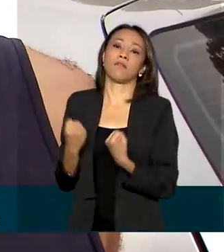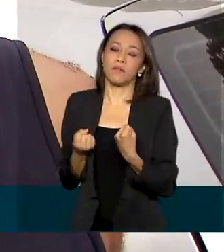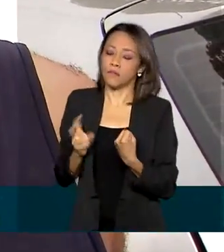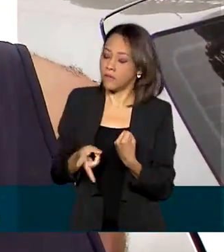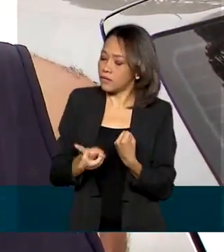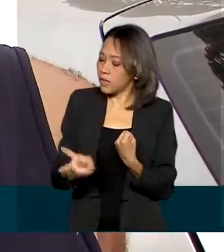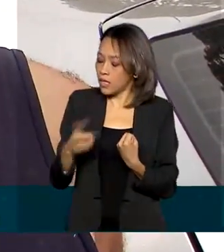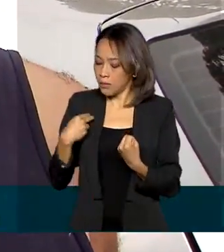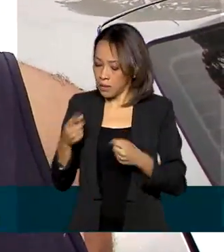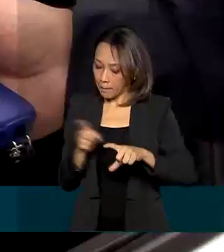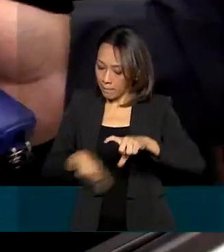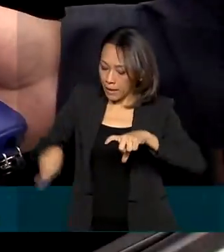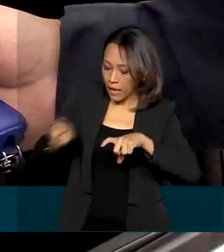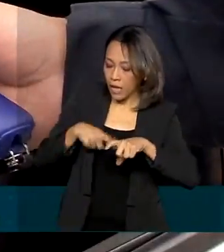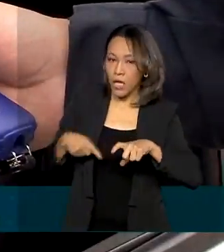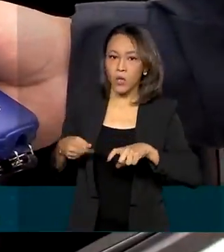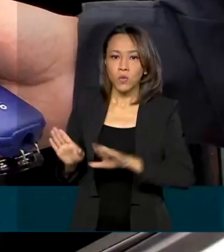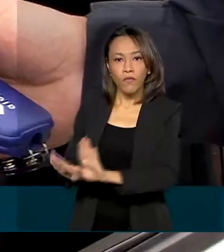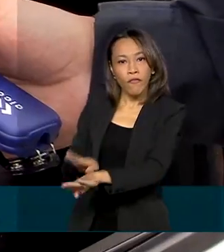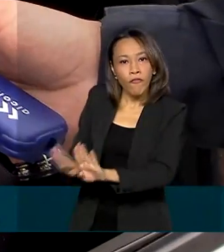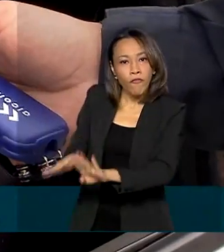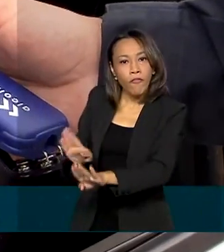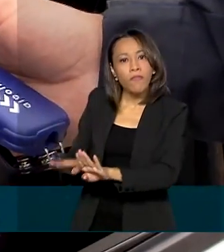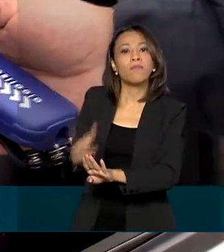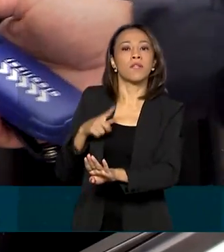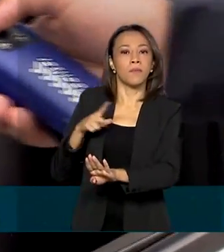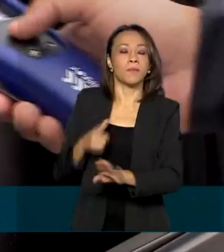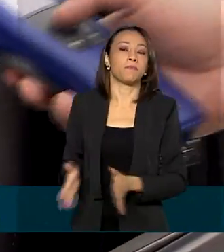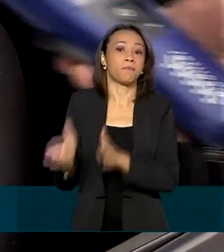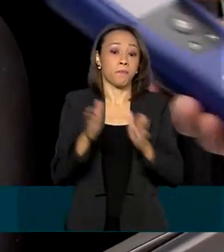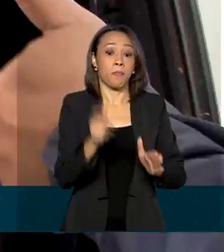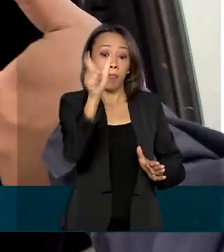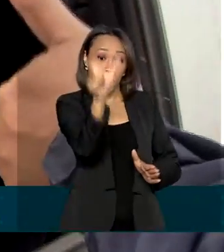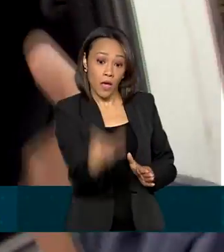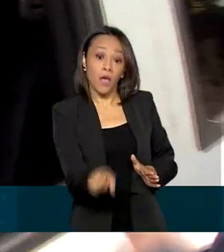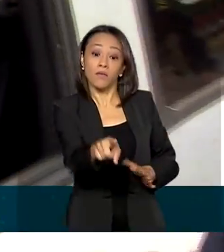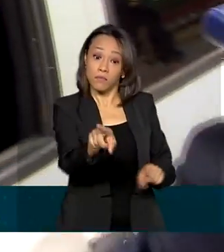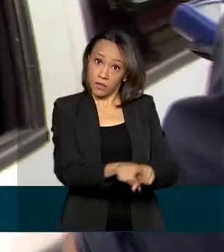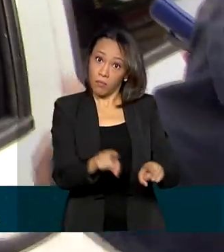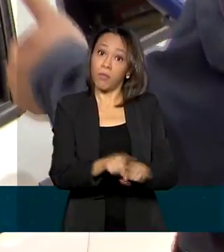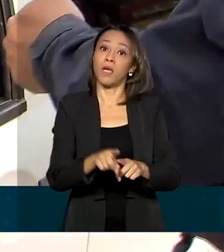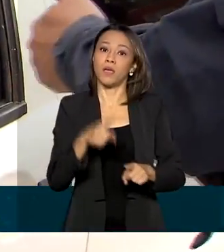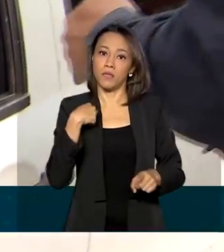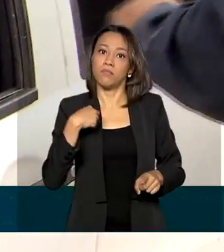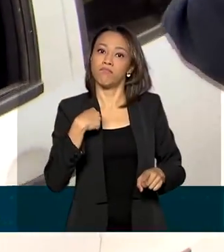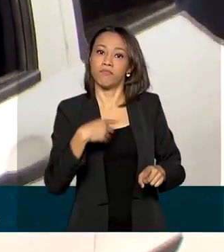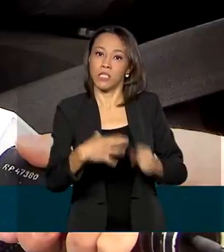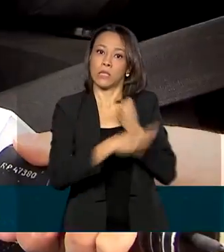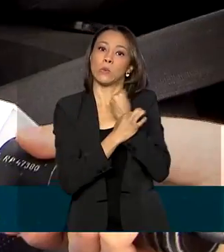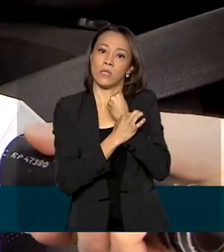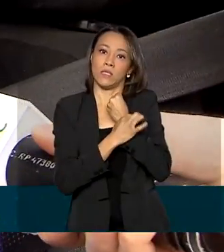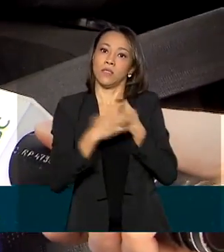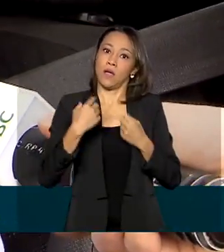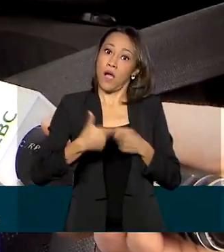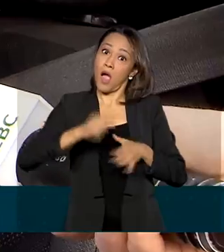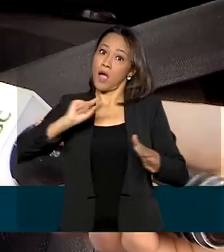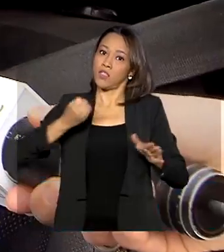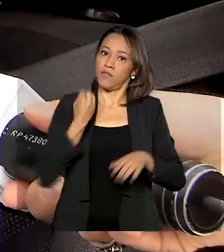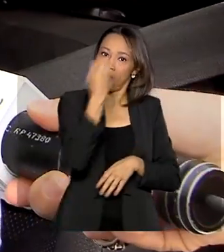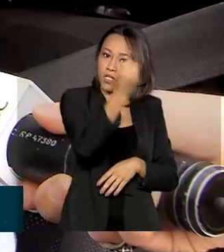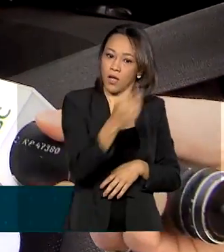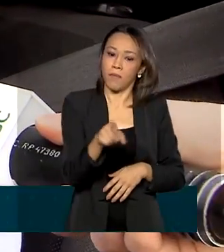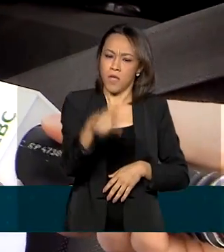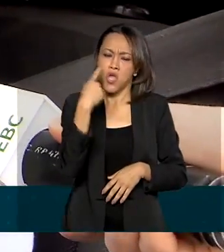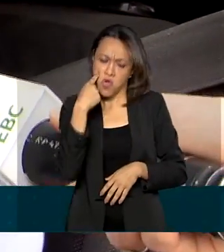pneus, freios. O Júlio também disse ter adotado medidas de segurança antes de pegar a estrada. Verifiquei roda,